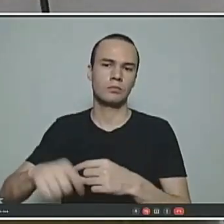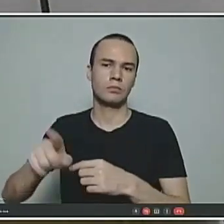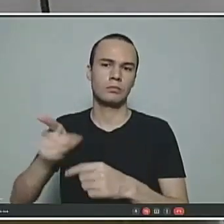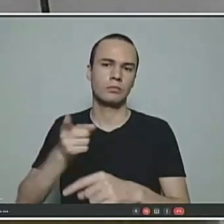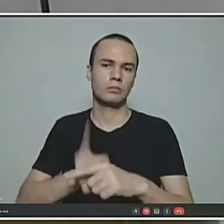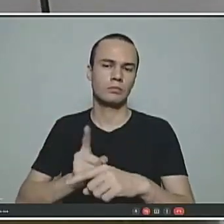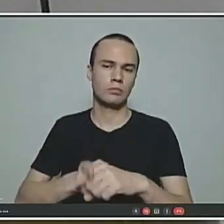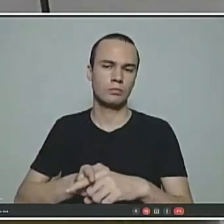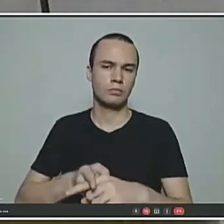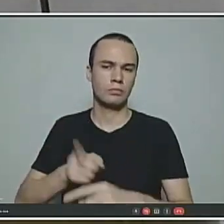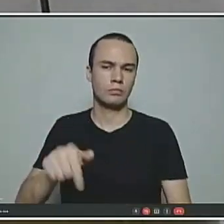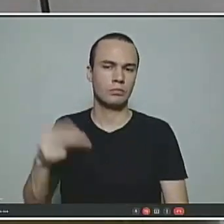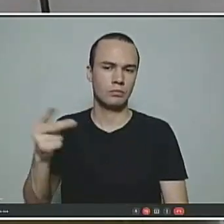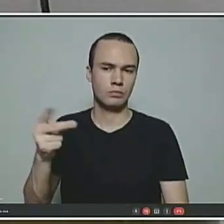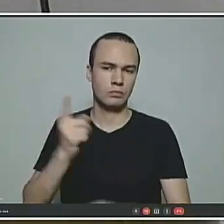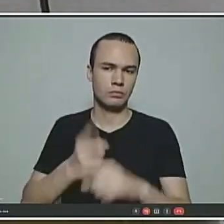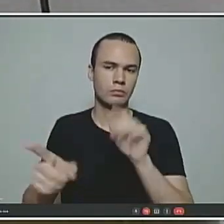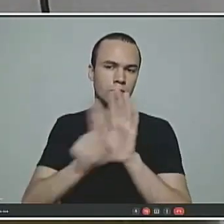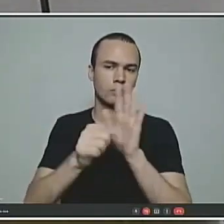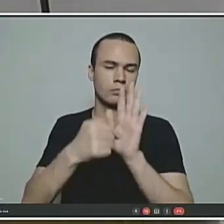moléstia e, segundo, pela lei.